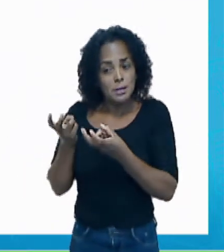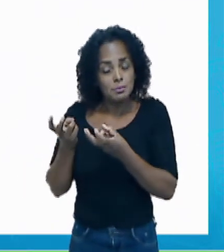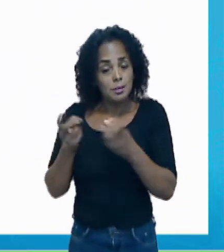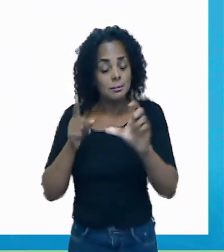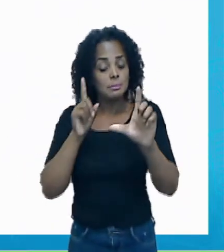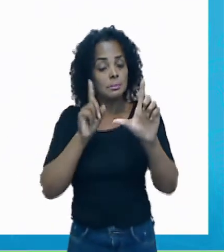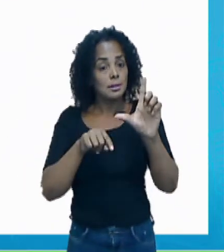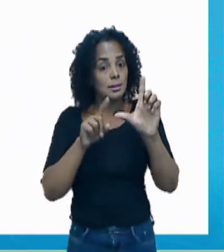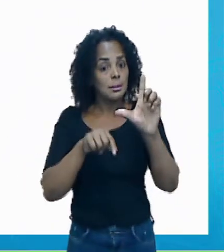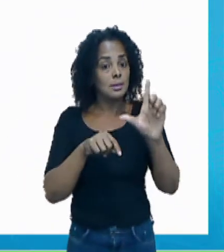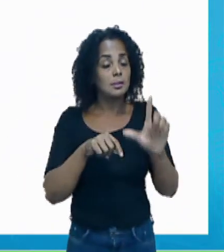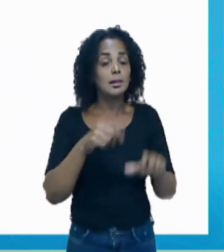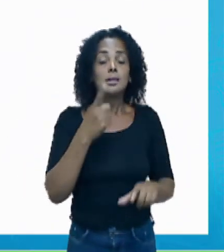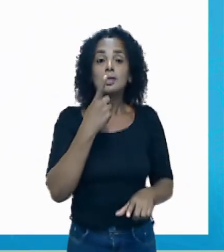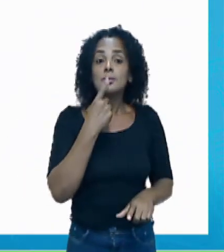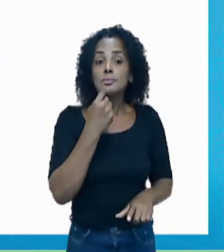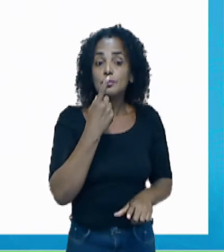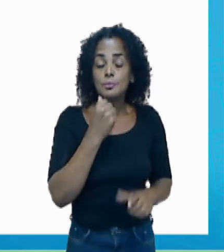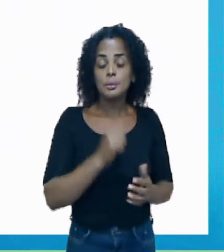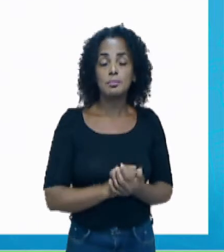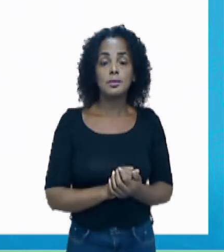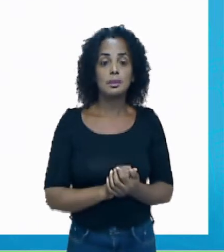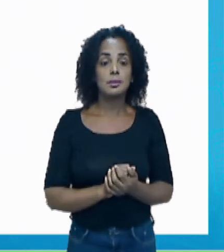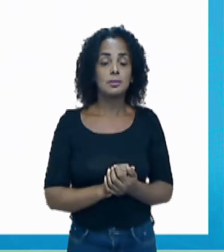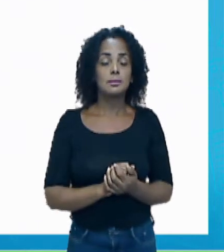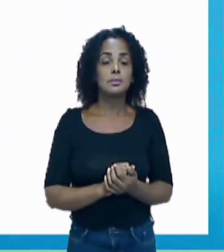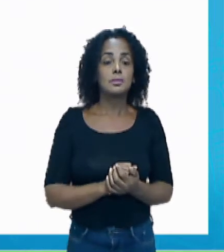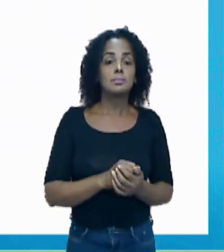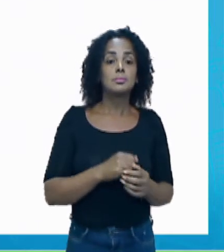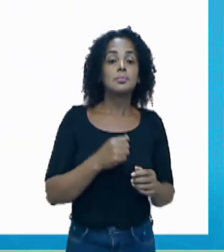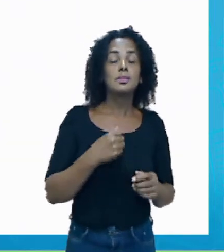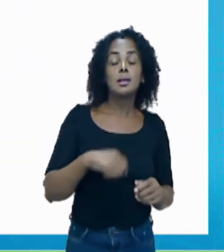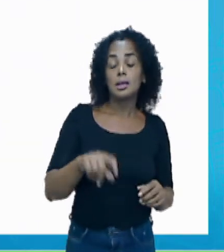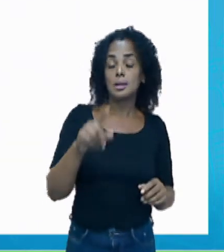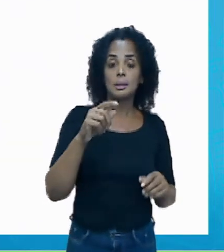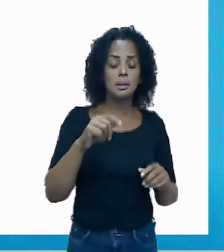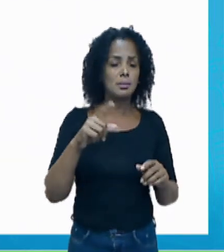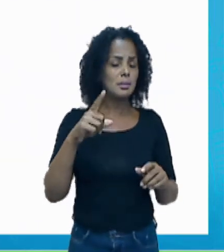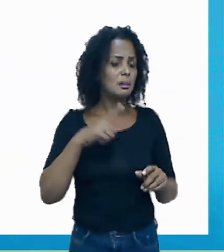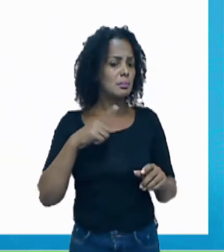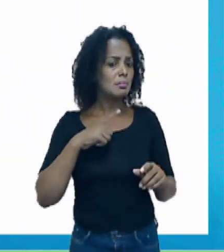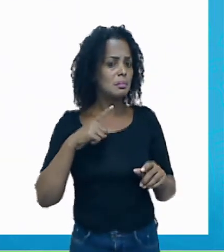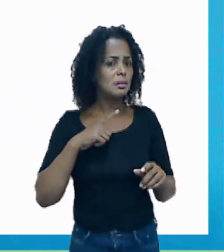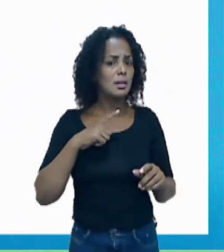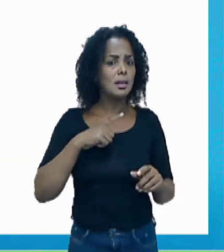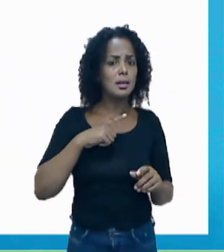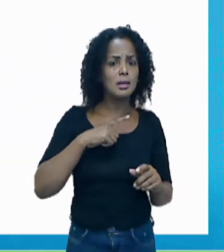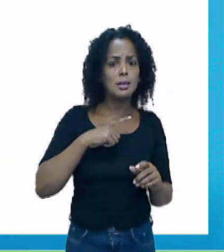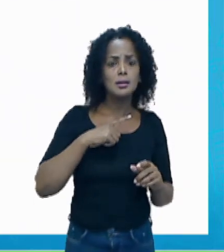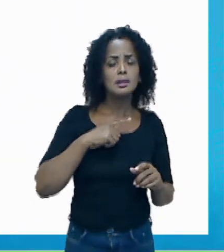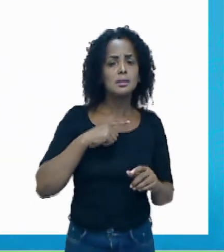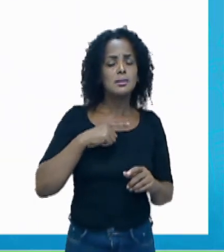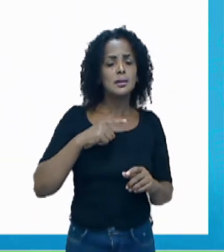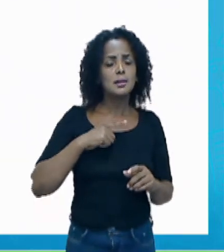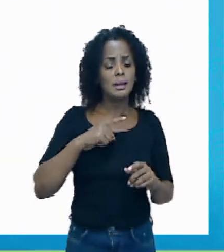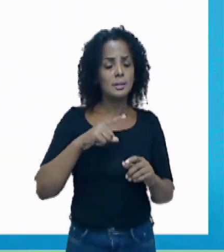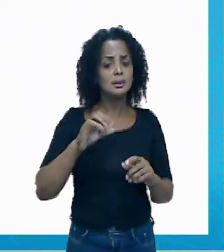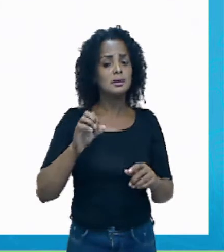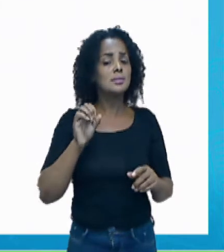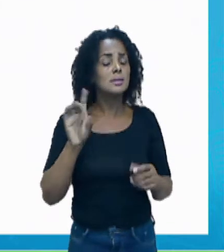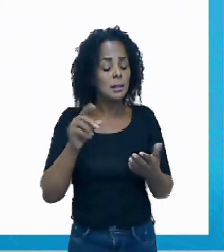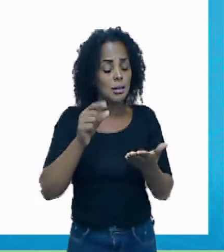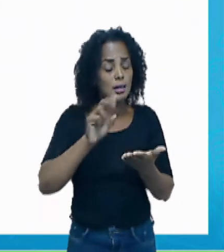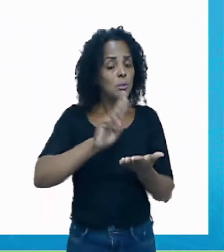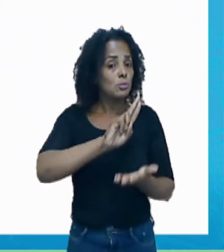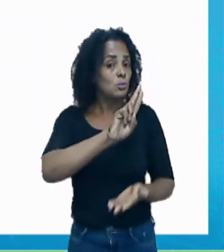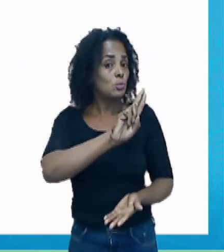está em vermelho. ela que tem que corresponder à letra inicial desse objeto que está ao seu lado,